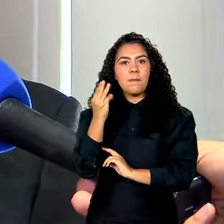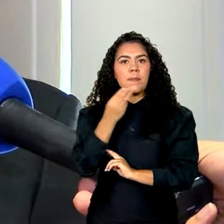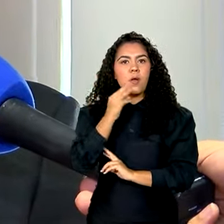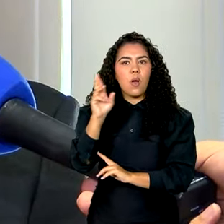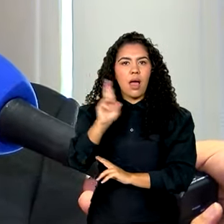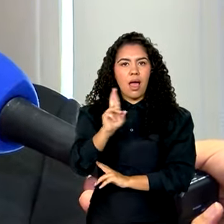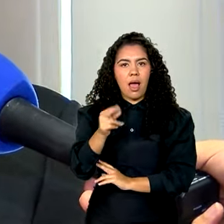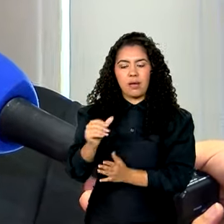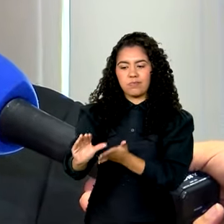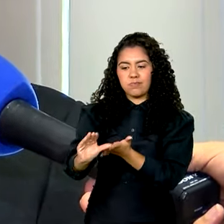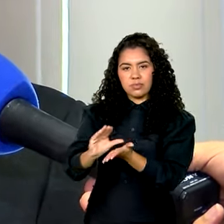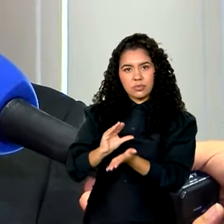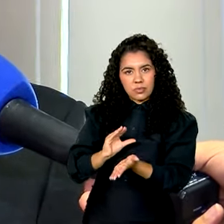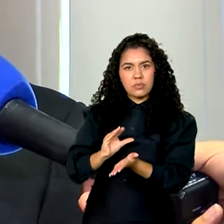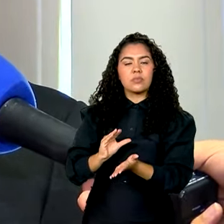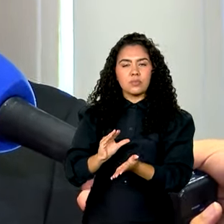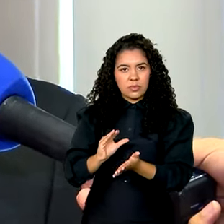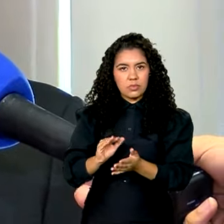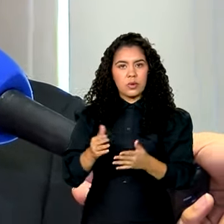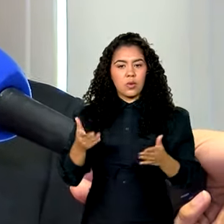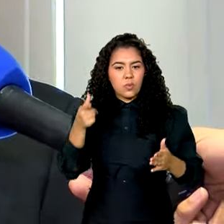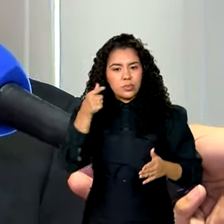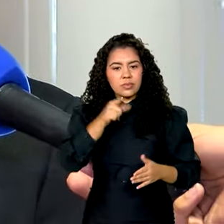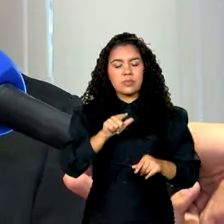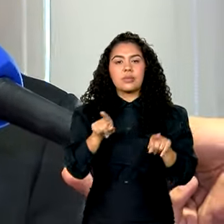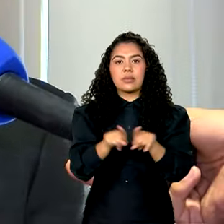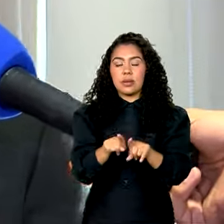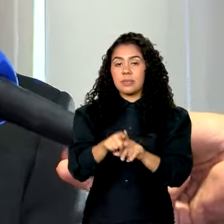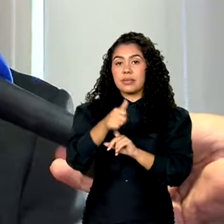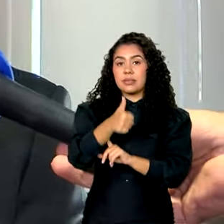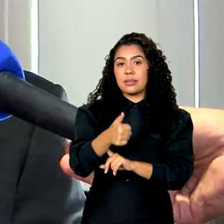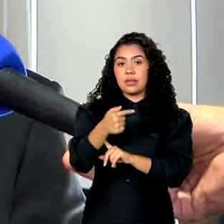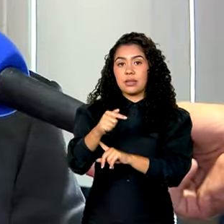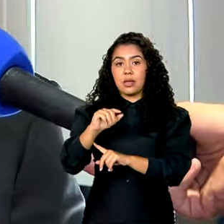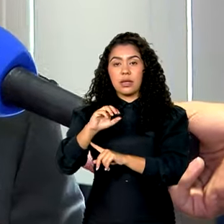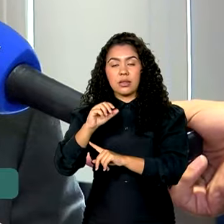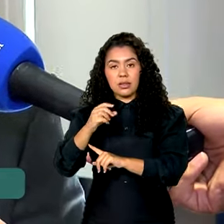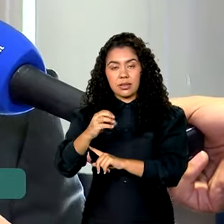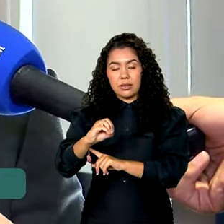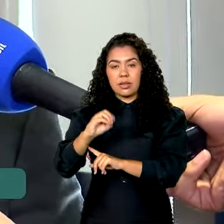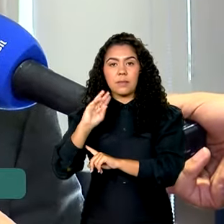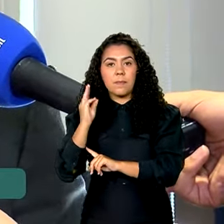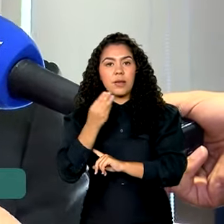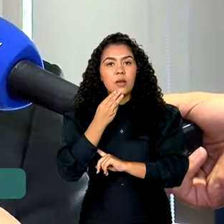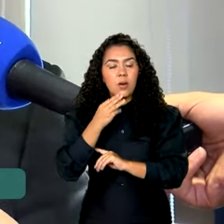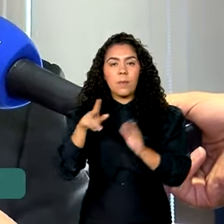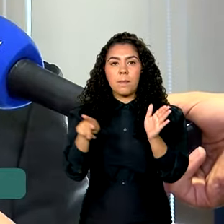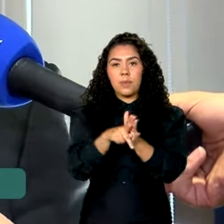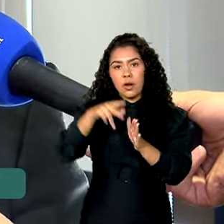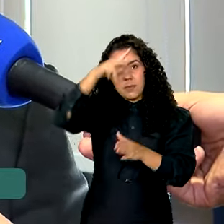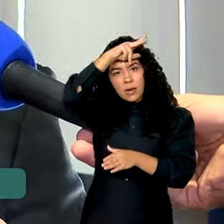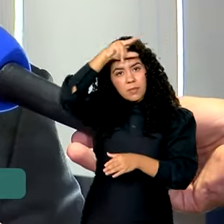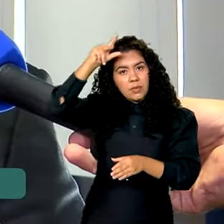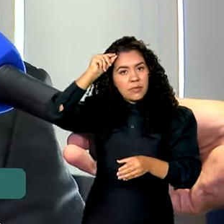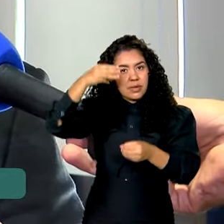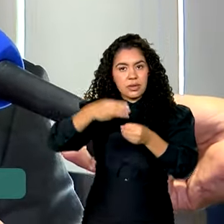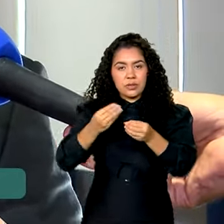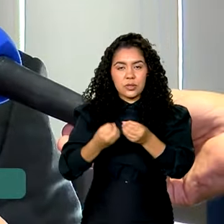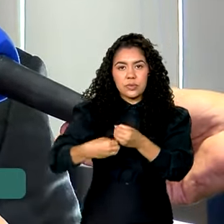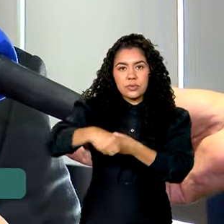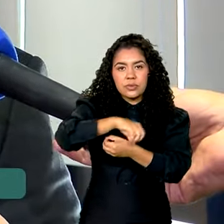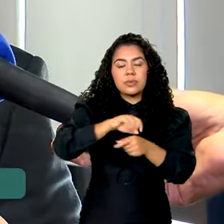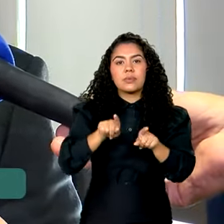no caixa do governo do estado, 170 milhões no caixa das prefeituras e 5 bilhões de reais